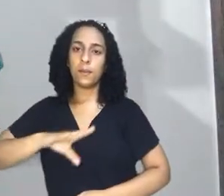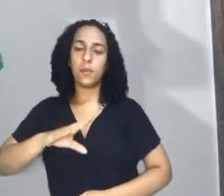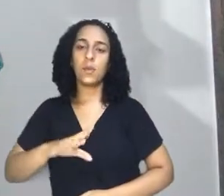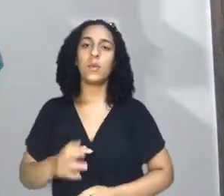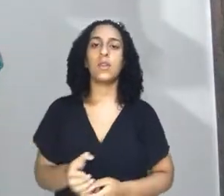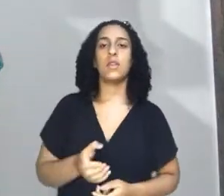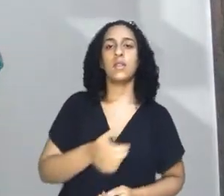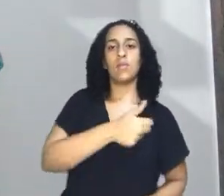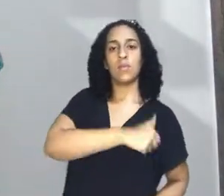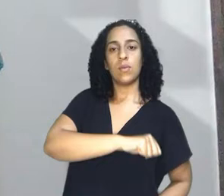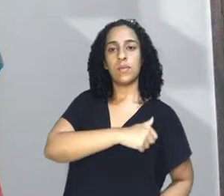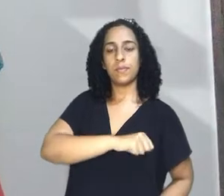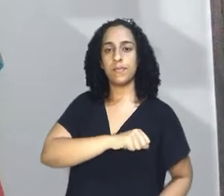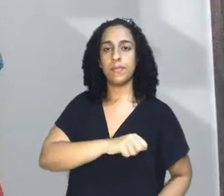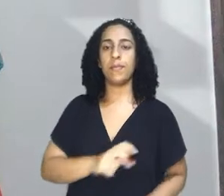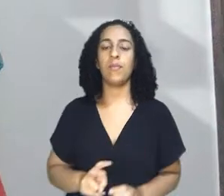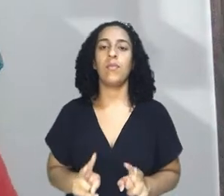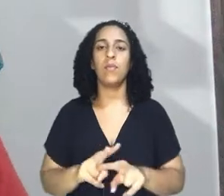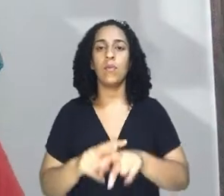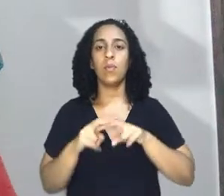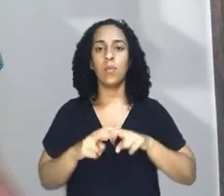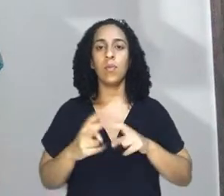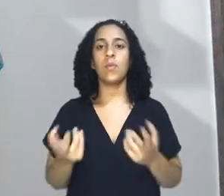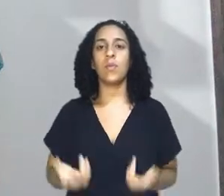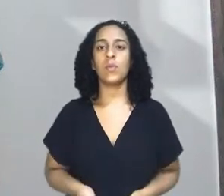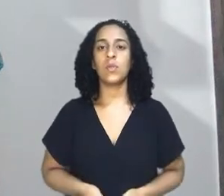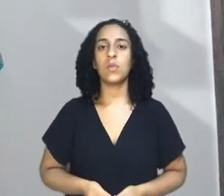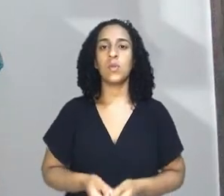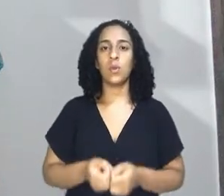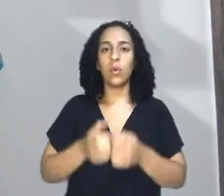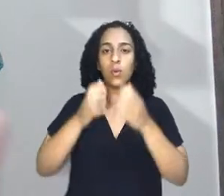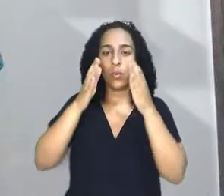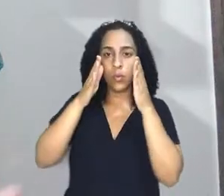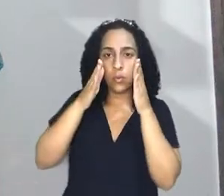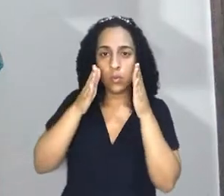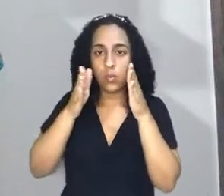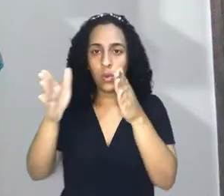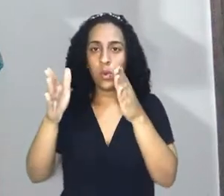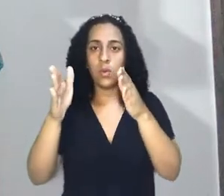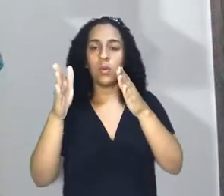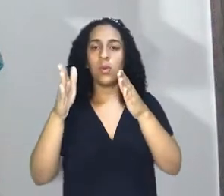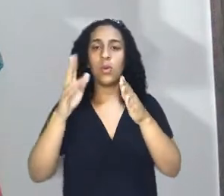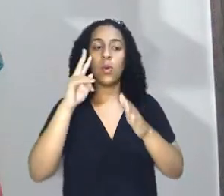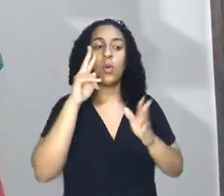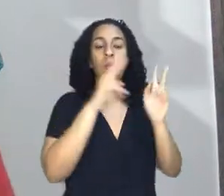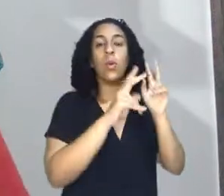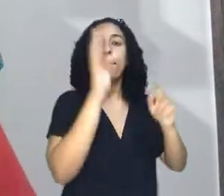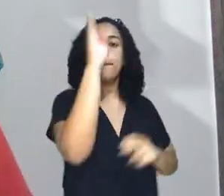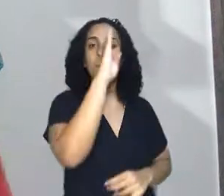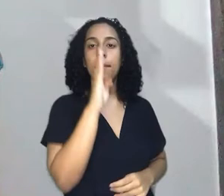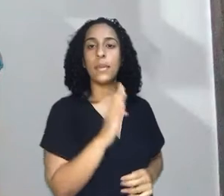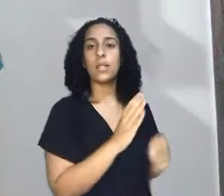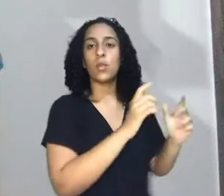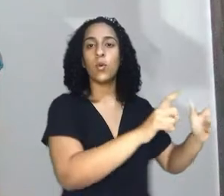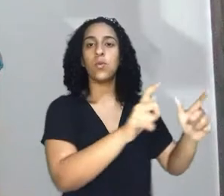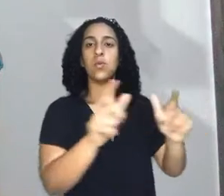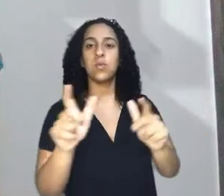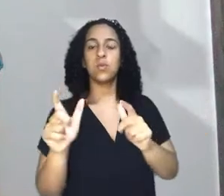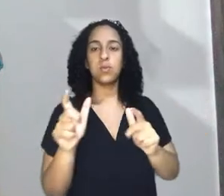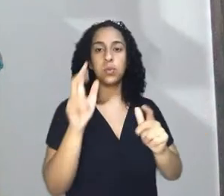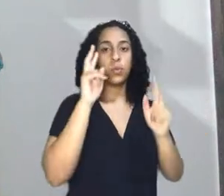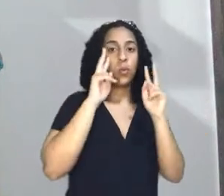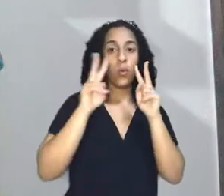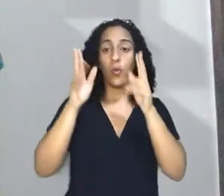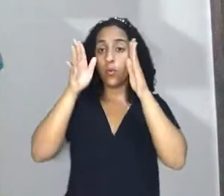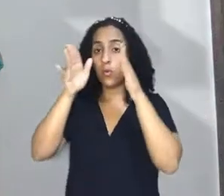do Atlântico, em Lisboa. Desta forma, deslocar o olhar para outras regiões é uma maneira de visibilizar o